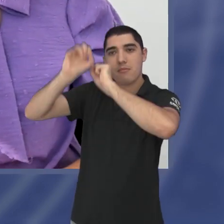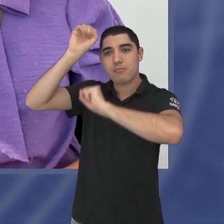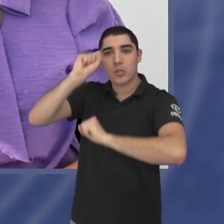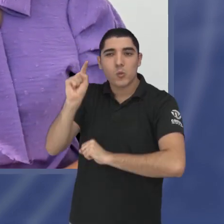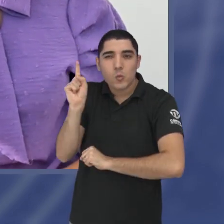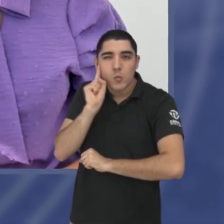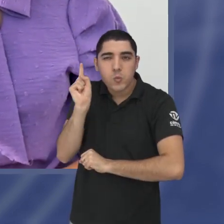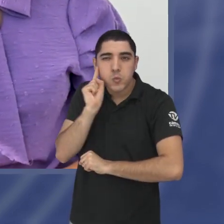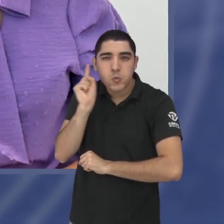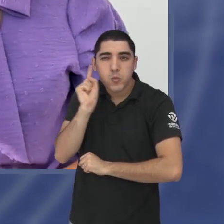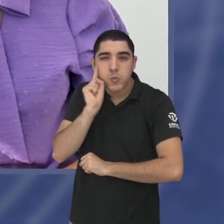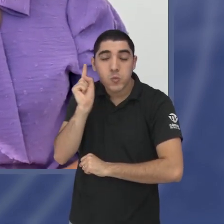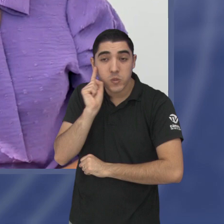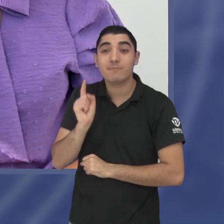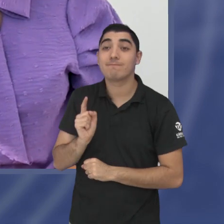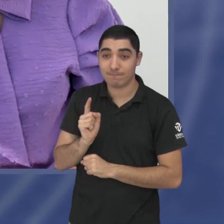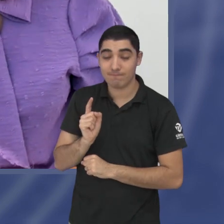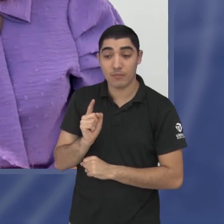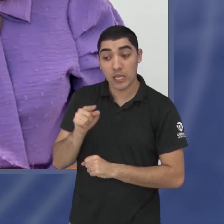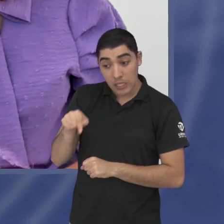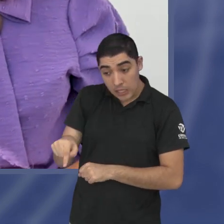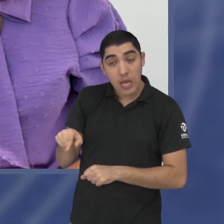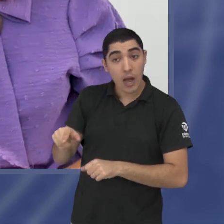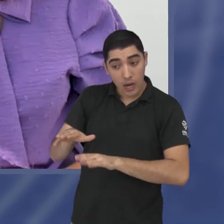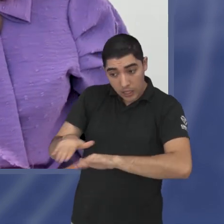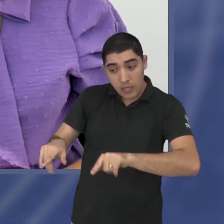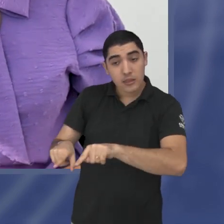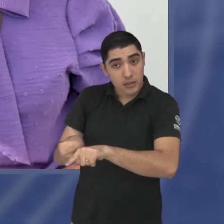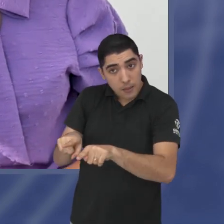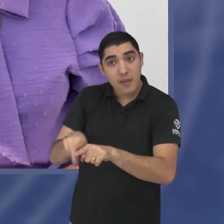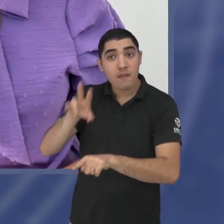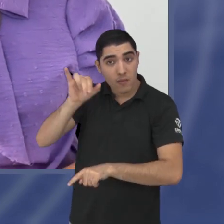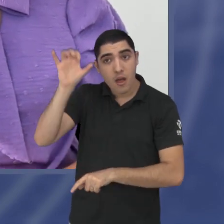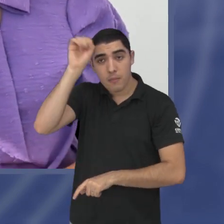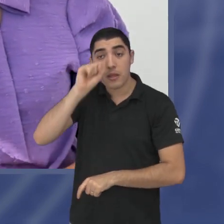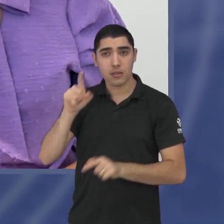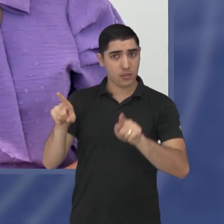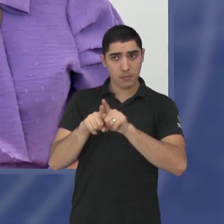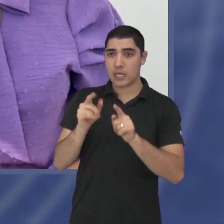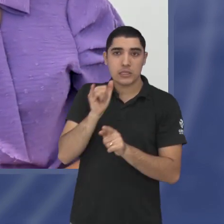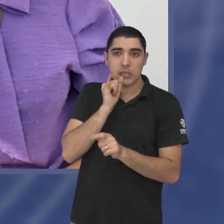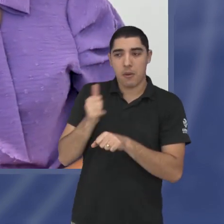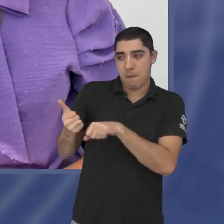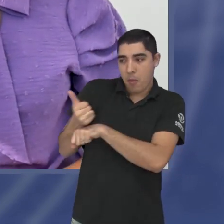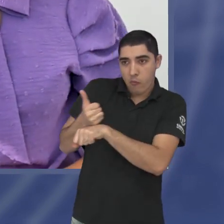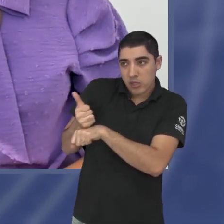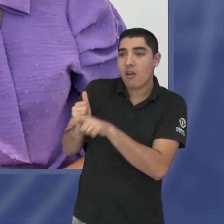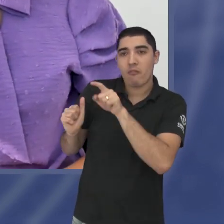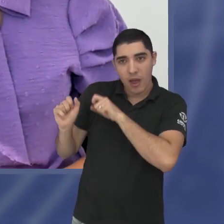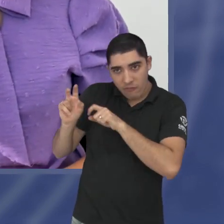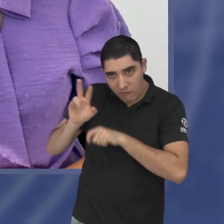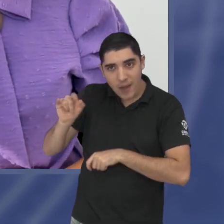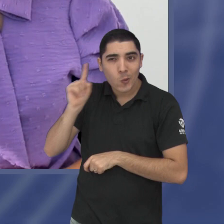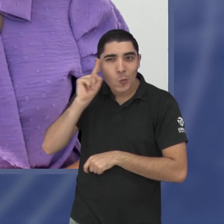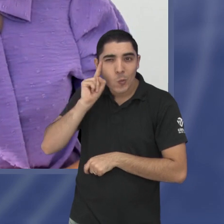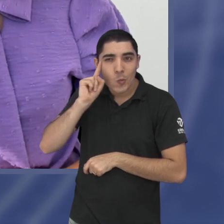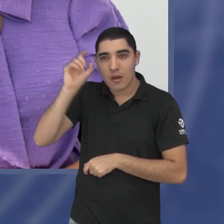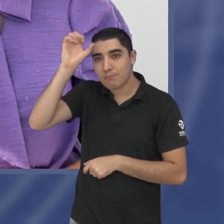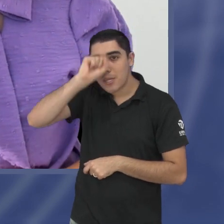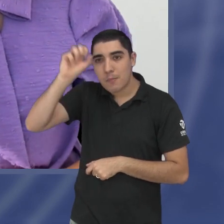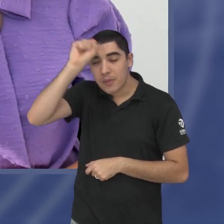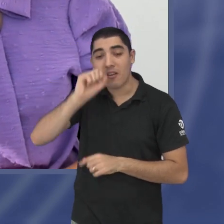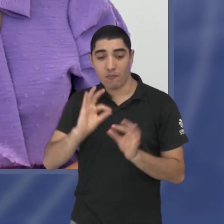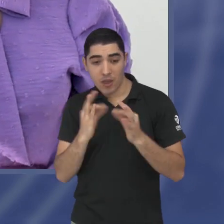que muitas vezes o aprendizado vai acontecer também com essa criança vai acontecer com profissionais vai acontecer conhecer com família mas sobretudo